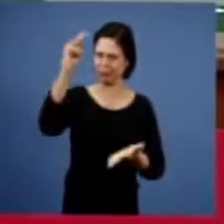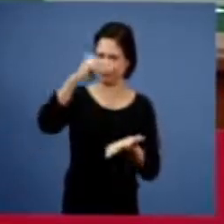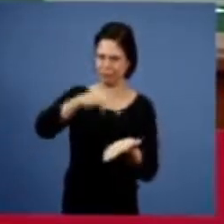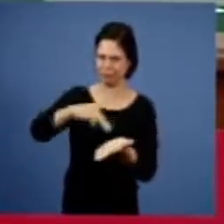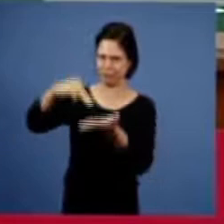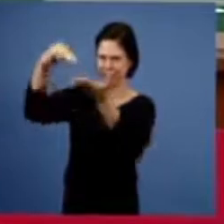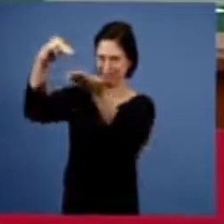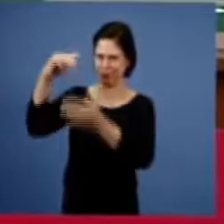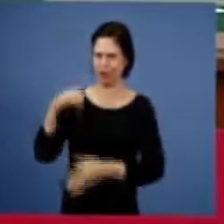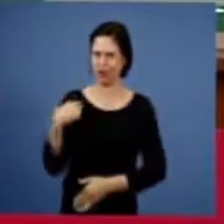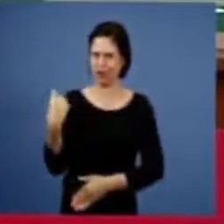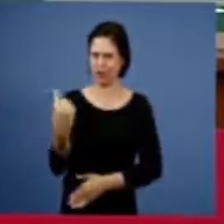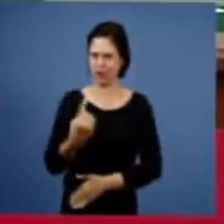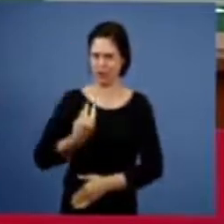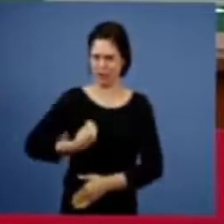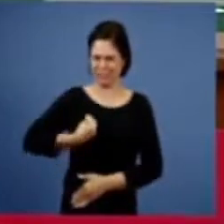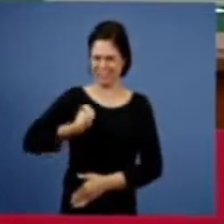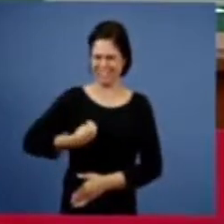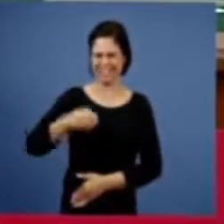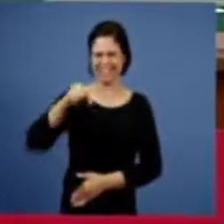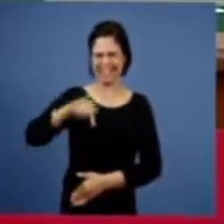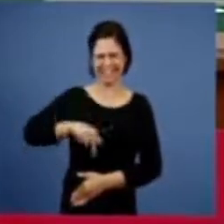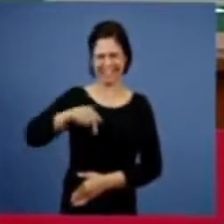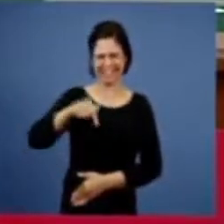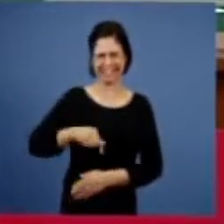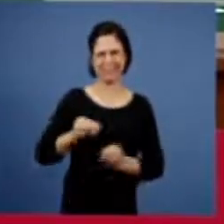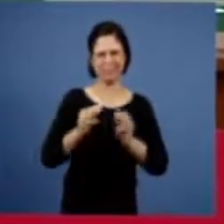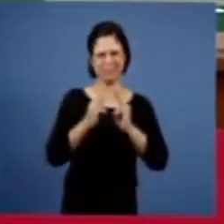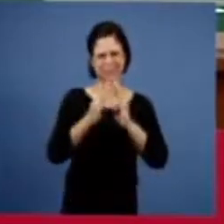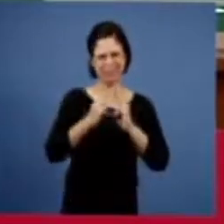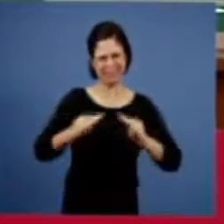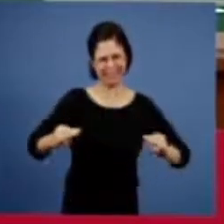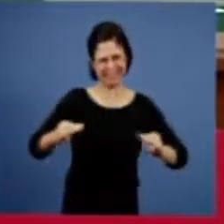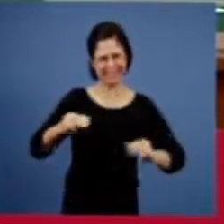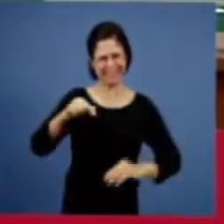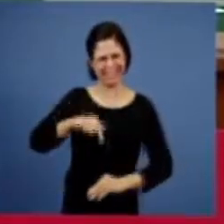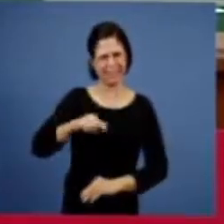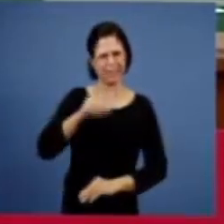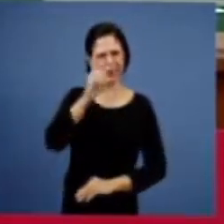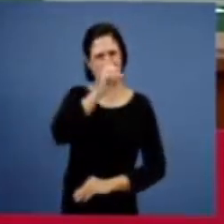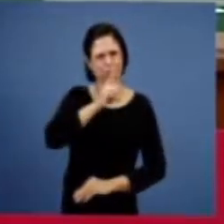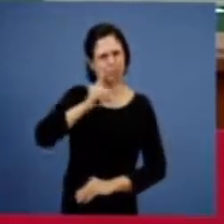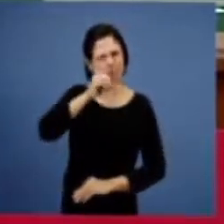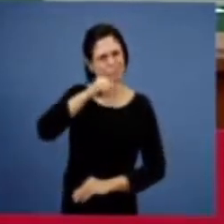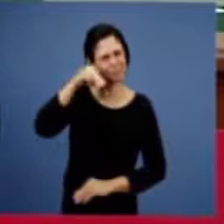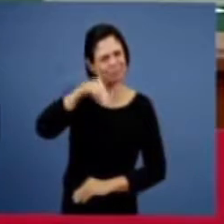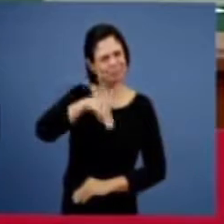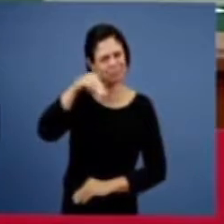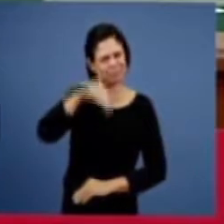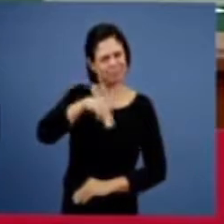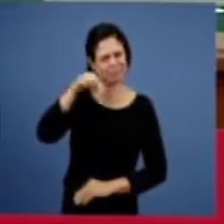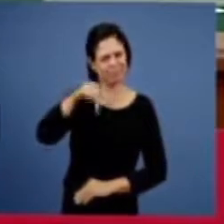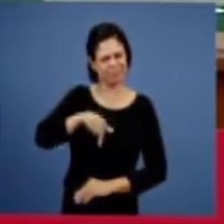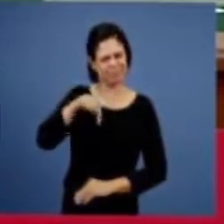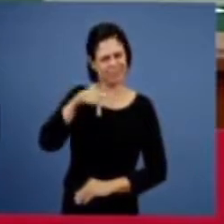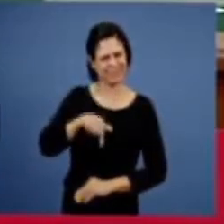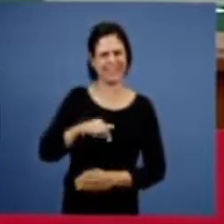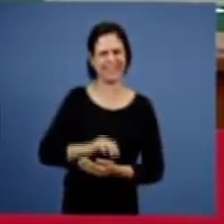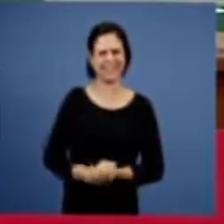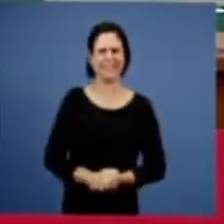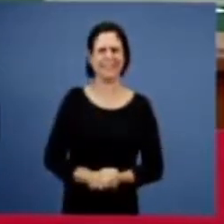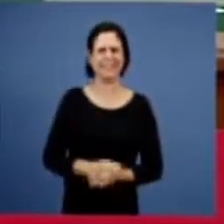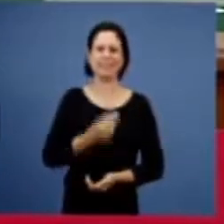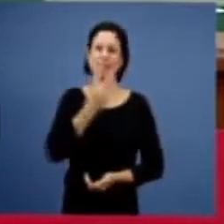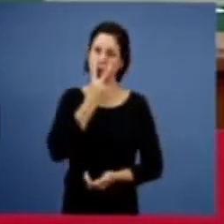fazendo isto a partir do nosso Manaim, na região de Domingos Martins, município de Marechal Floriano